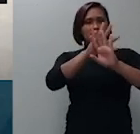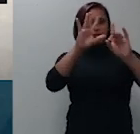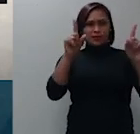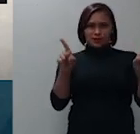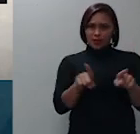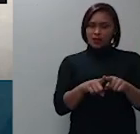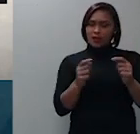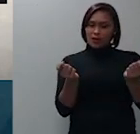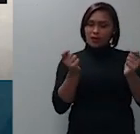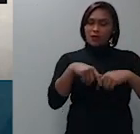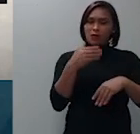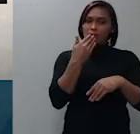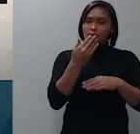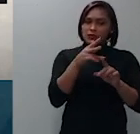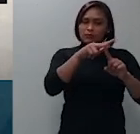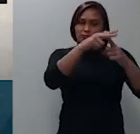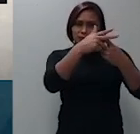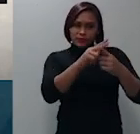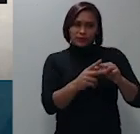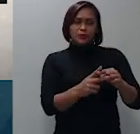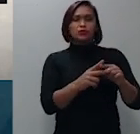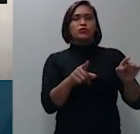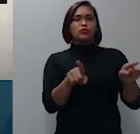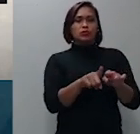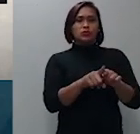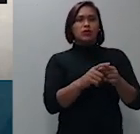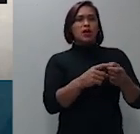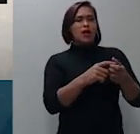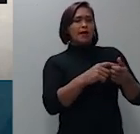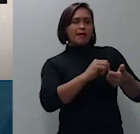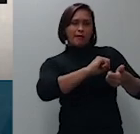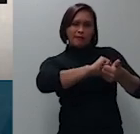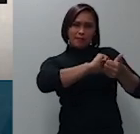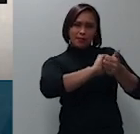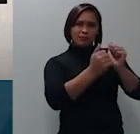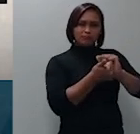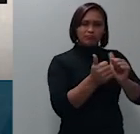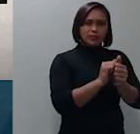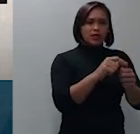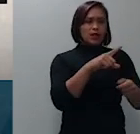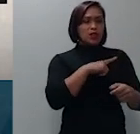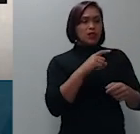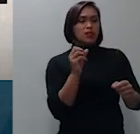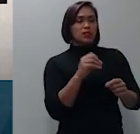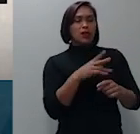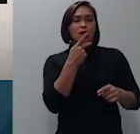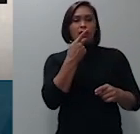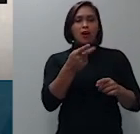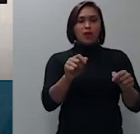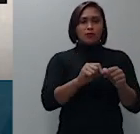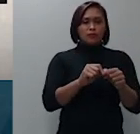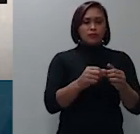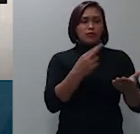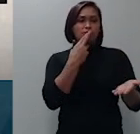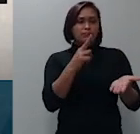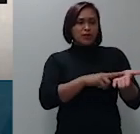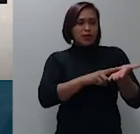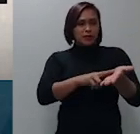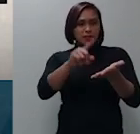ajustes restringe-se ao saneamento efetuado na decisão interlocutória produzida em gabinete